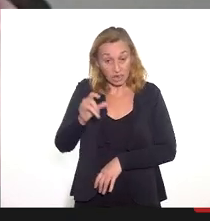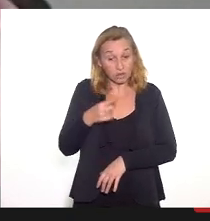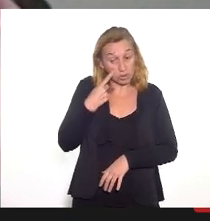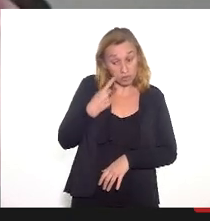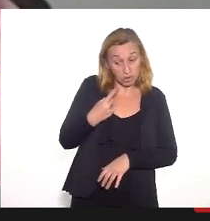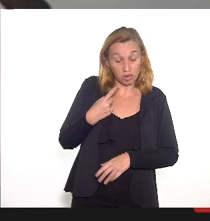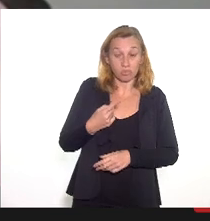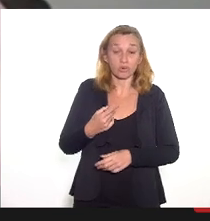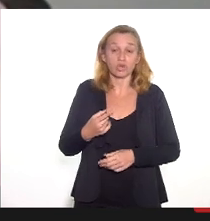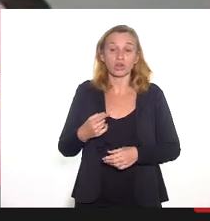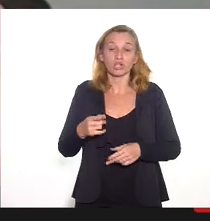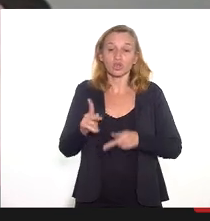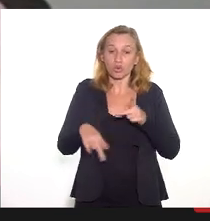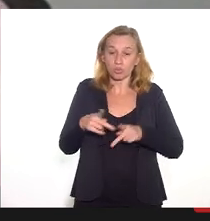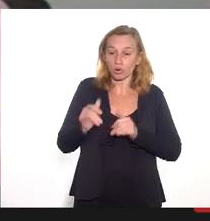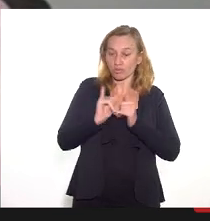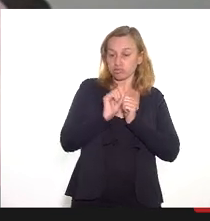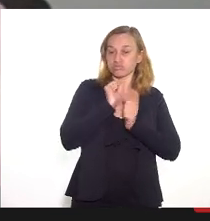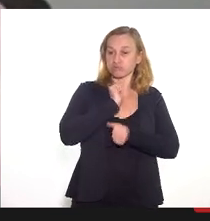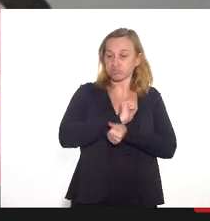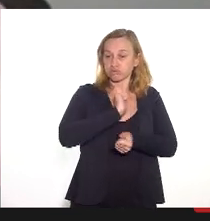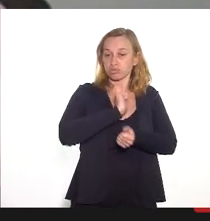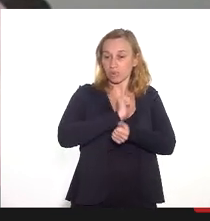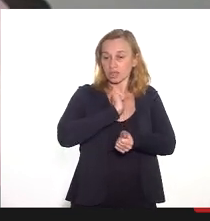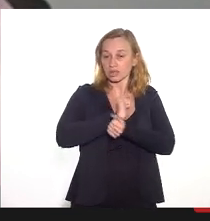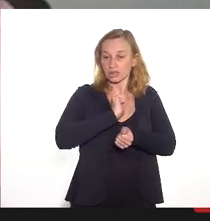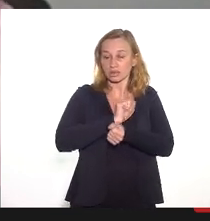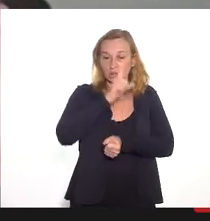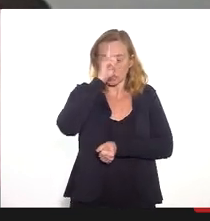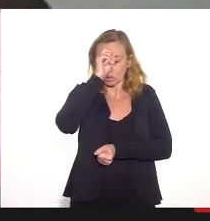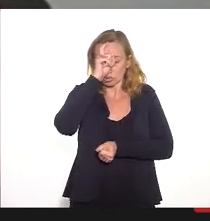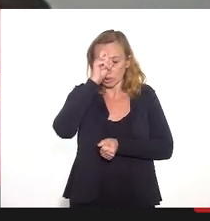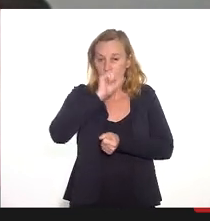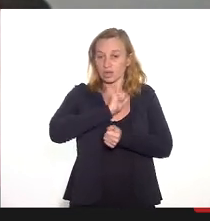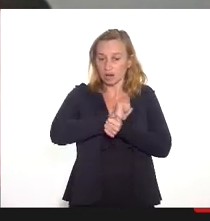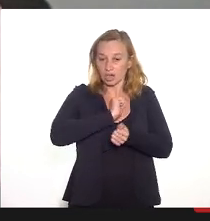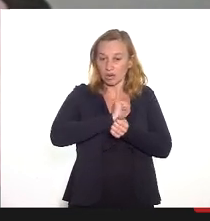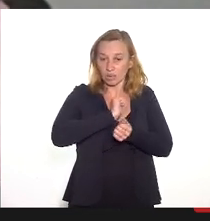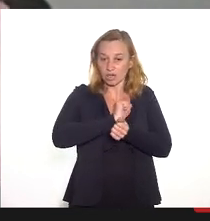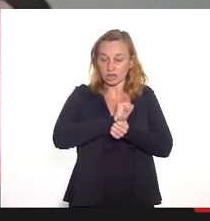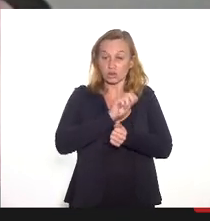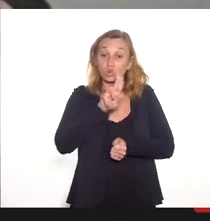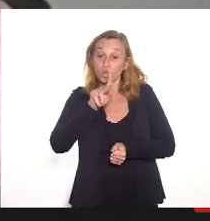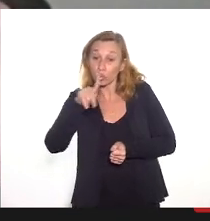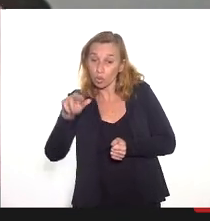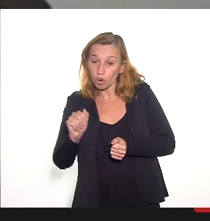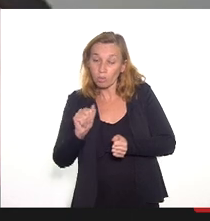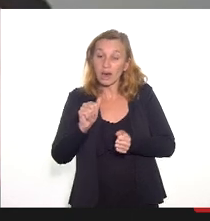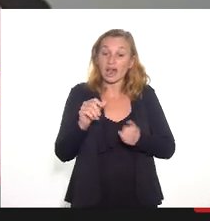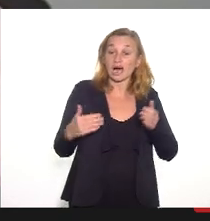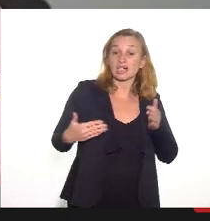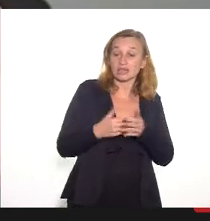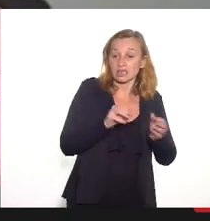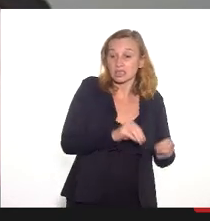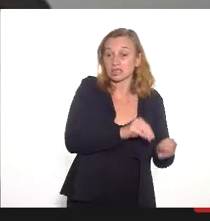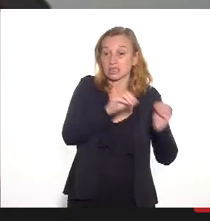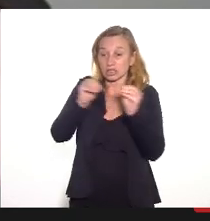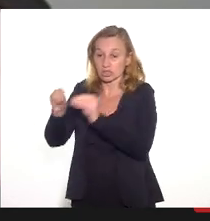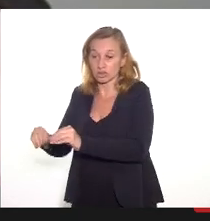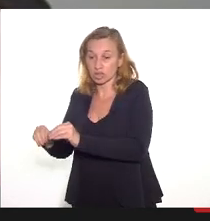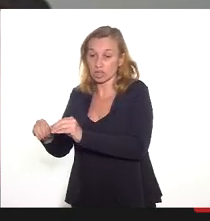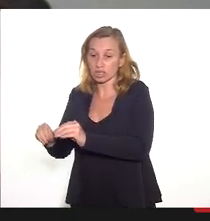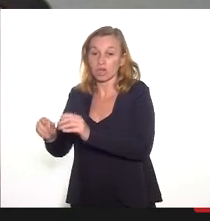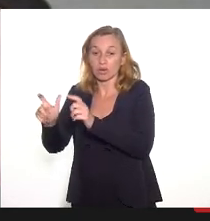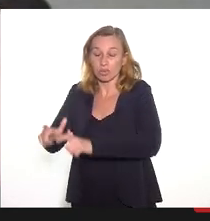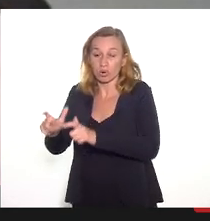população ficava aguardando num hospital, aguardando numa UPA, até ser transferido para uma unidade